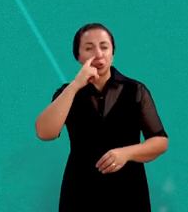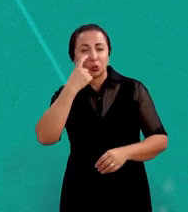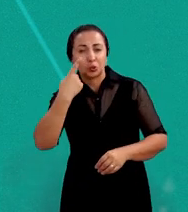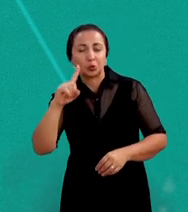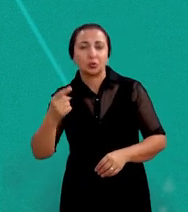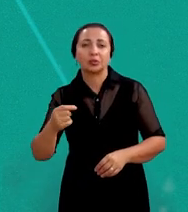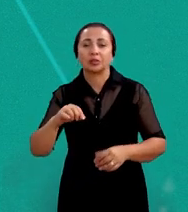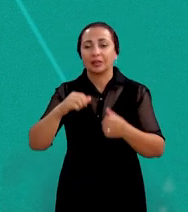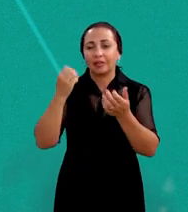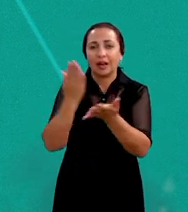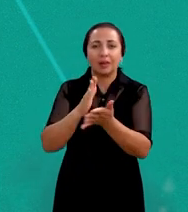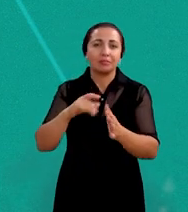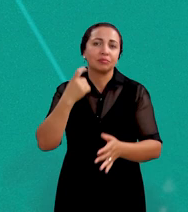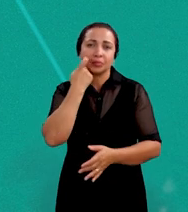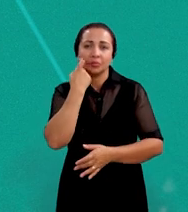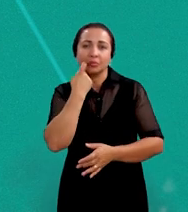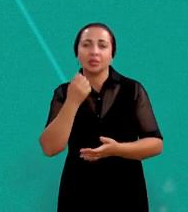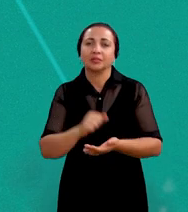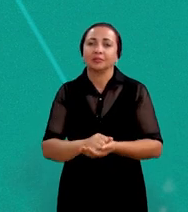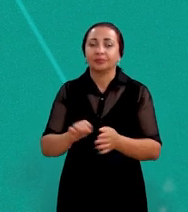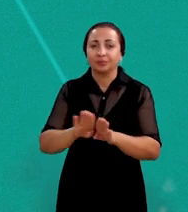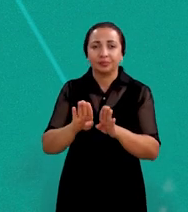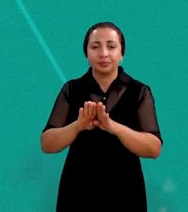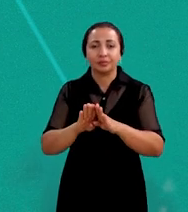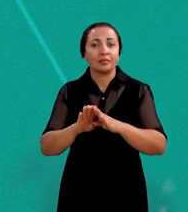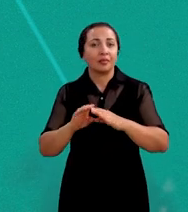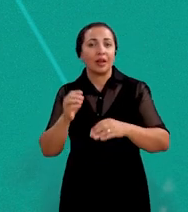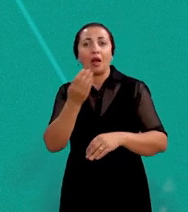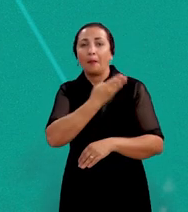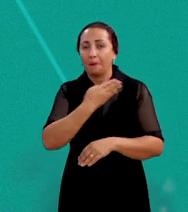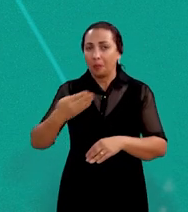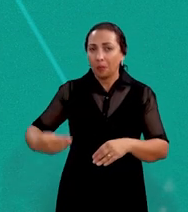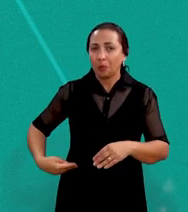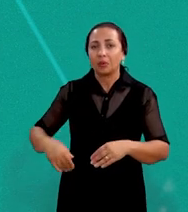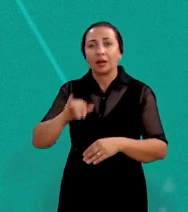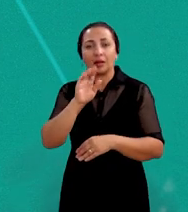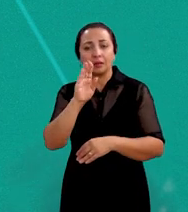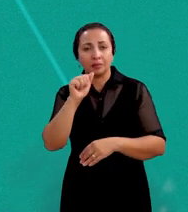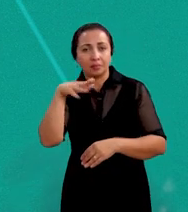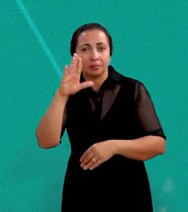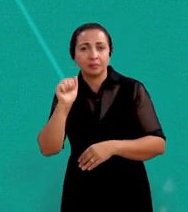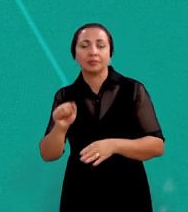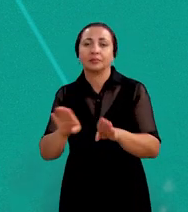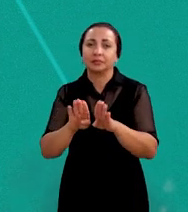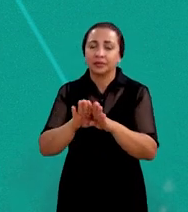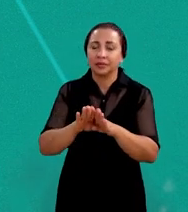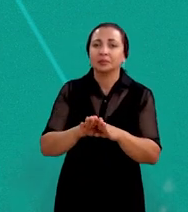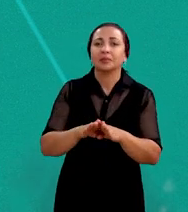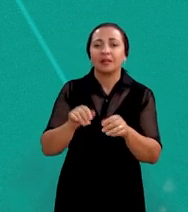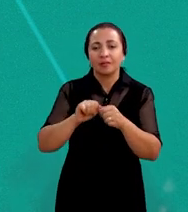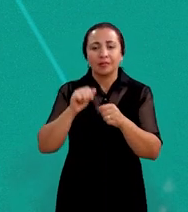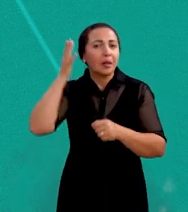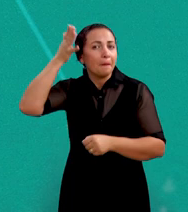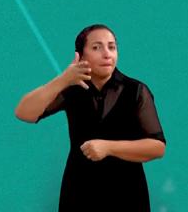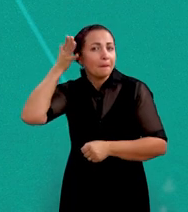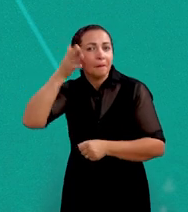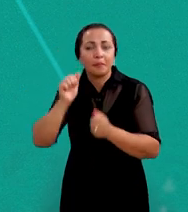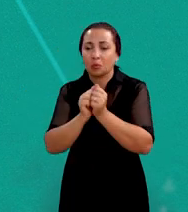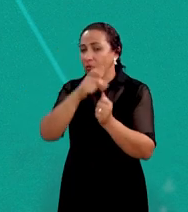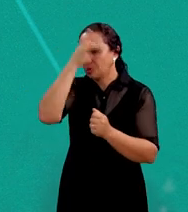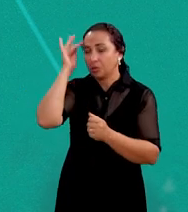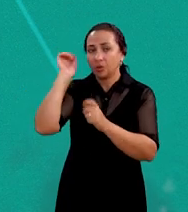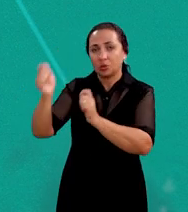vão ficar muito mais escassos e também dos órgãos públicos como Capitania Ibama e Sinibio fazer palestra com os